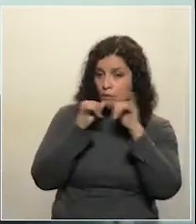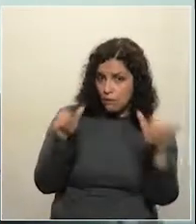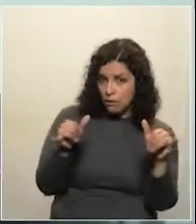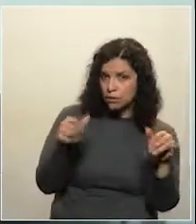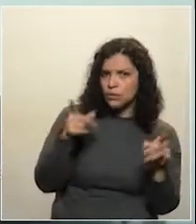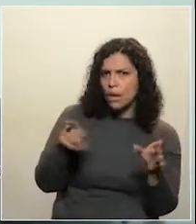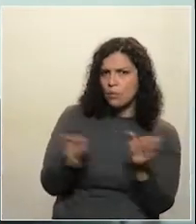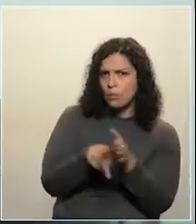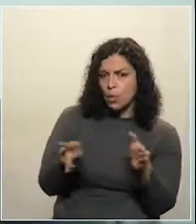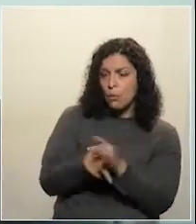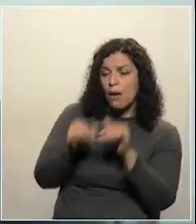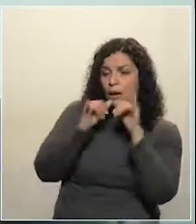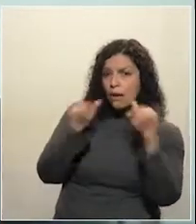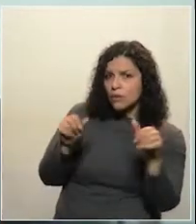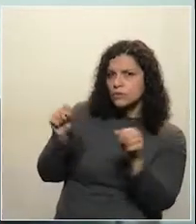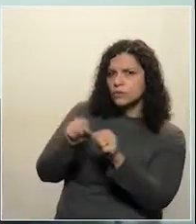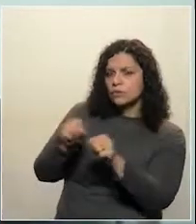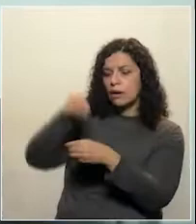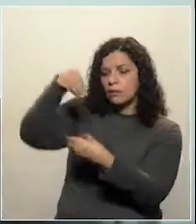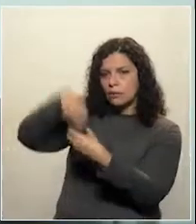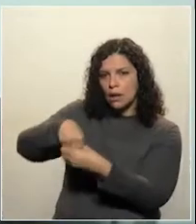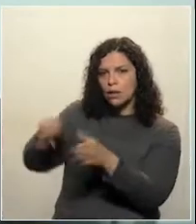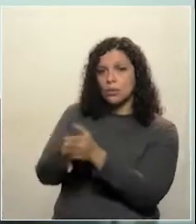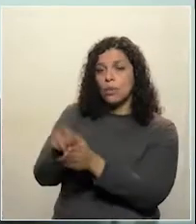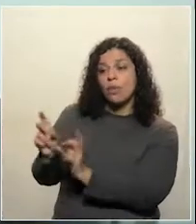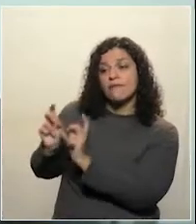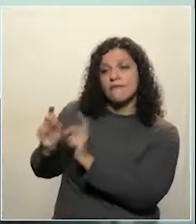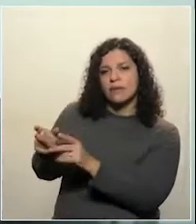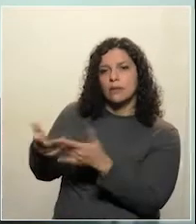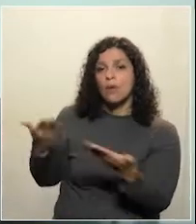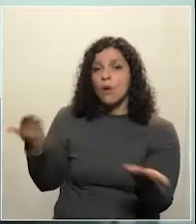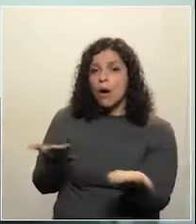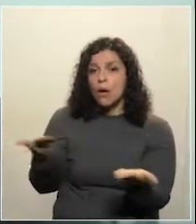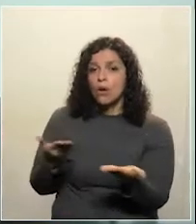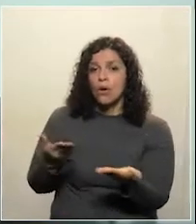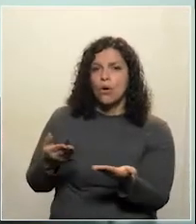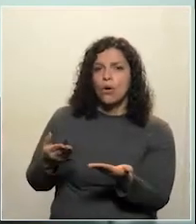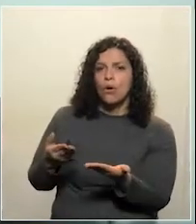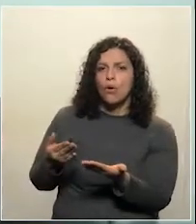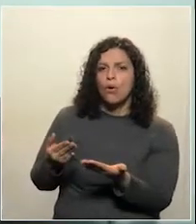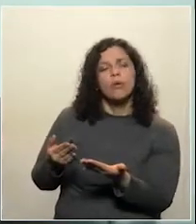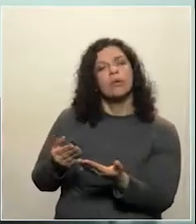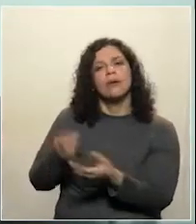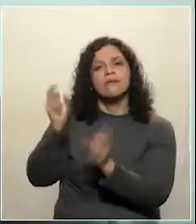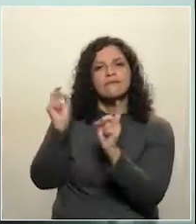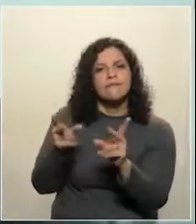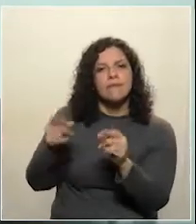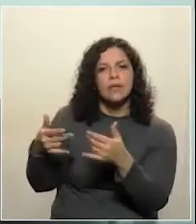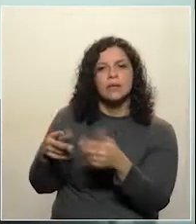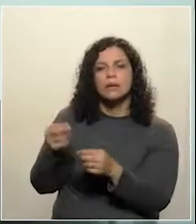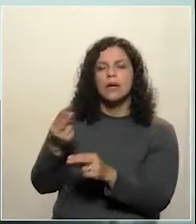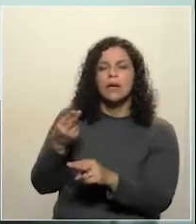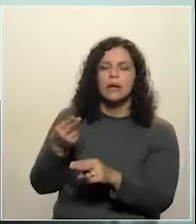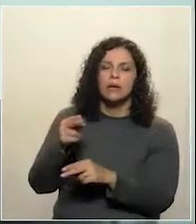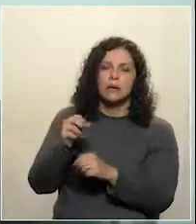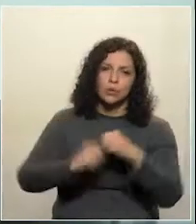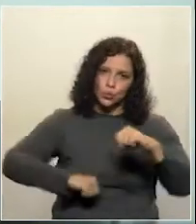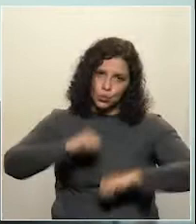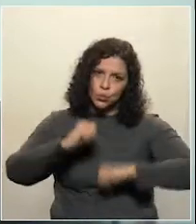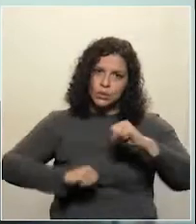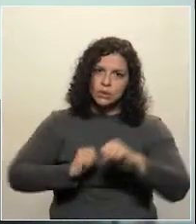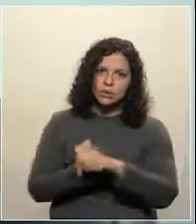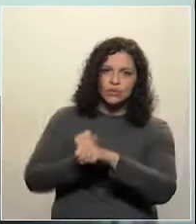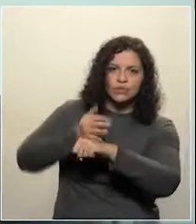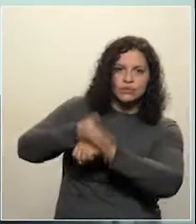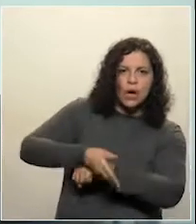pretende ser a energia gerada ou colocada à venda a partir de parte de privatização da usina de